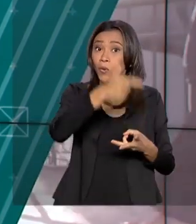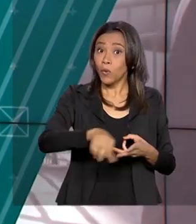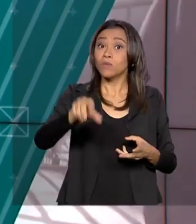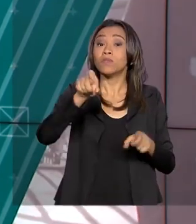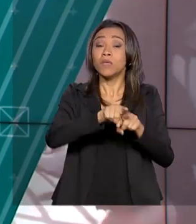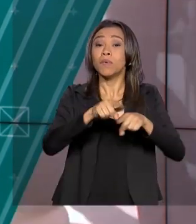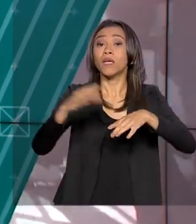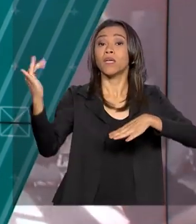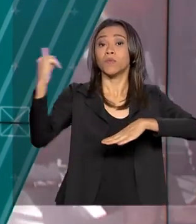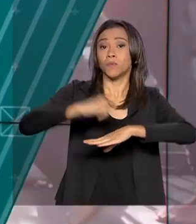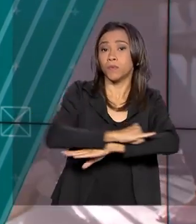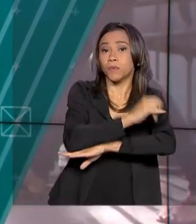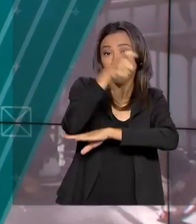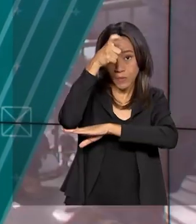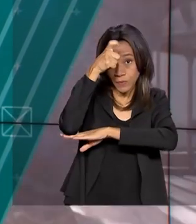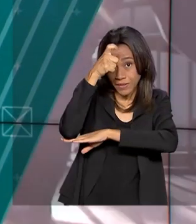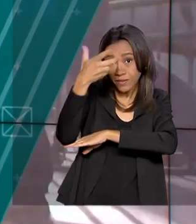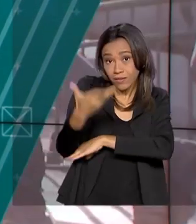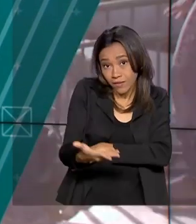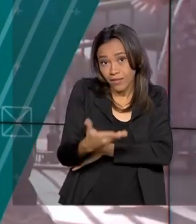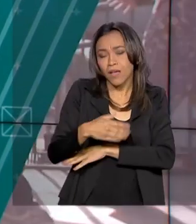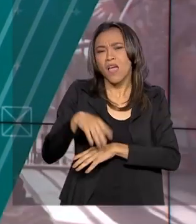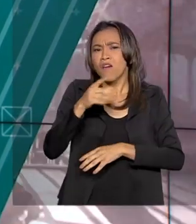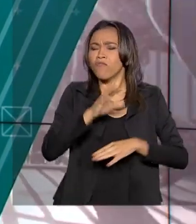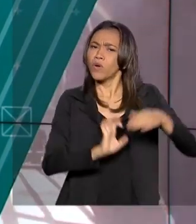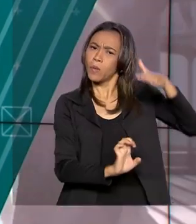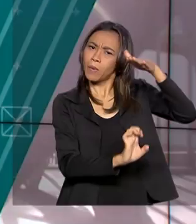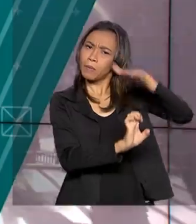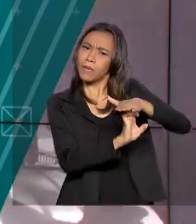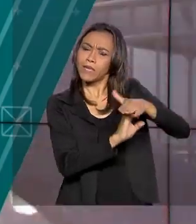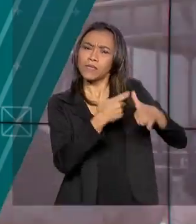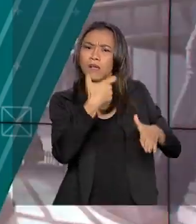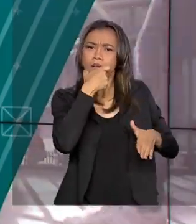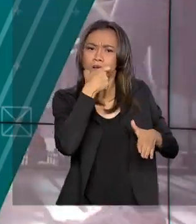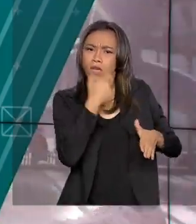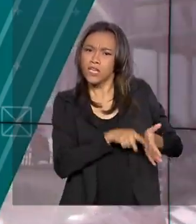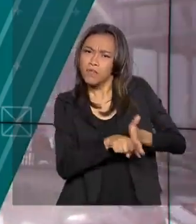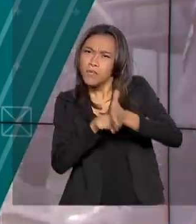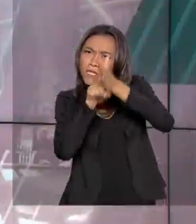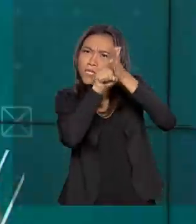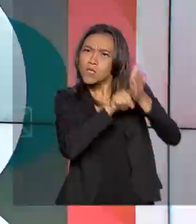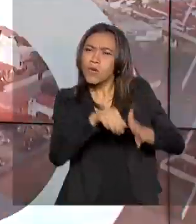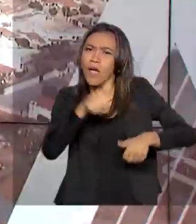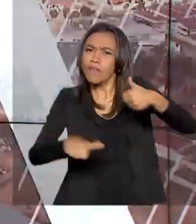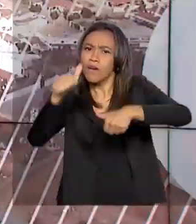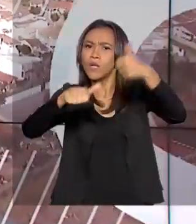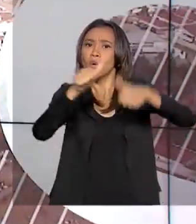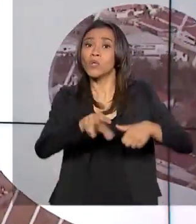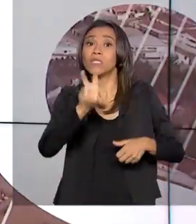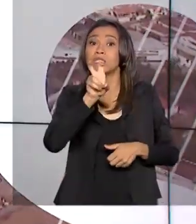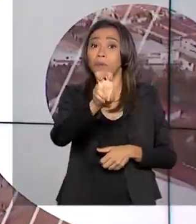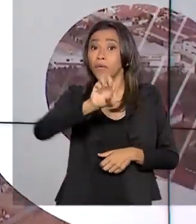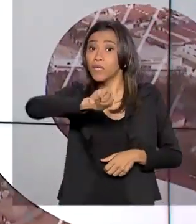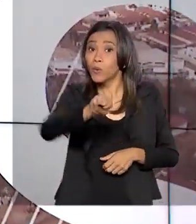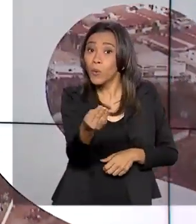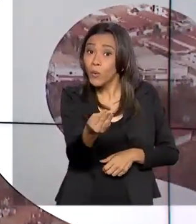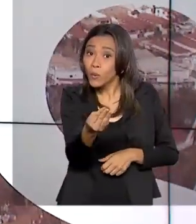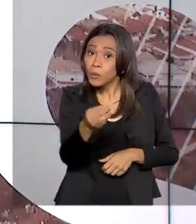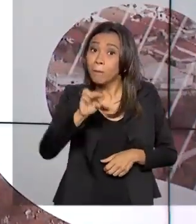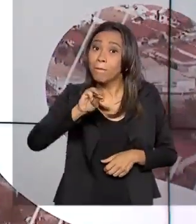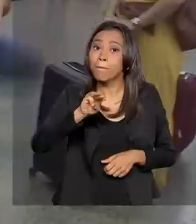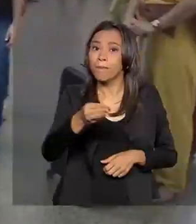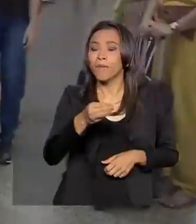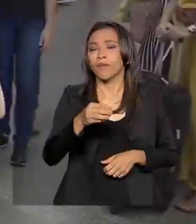Turquia. A pesquisa foi feita por uma consultoria britânica, que avaliou quase 58 milhões de voos.